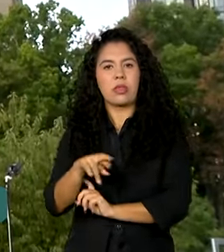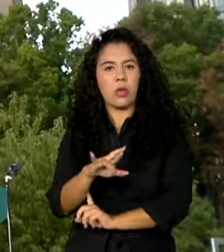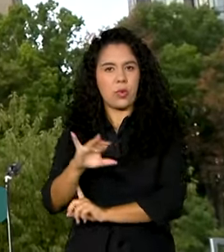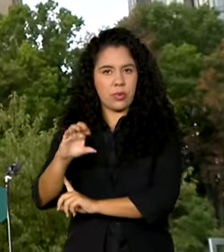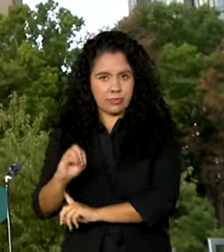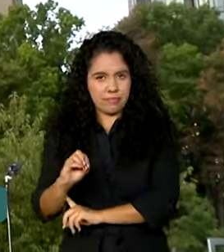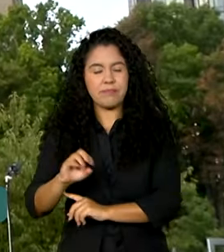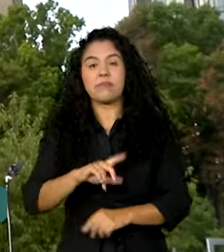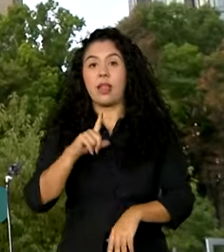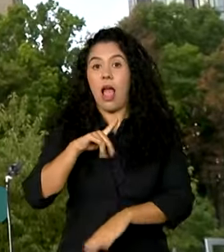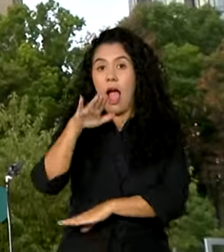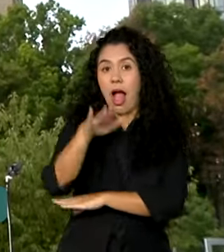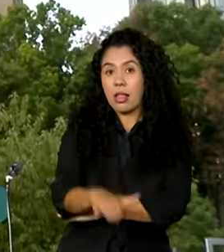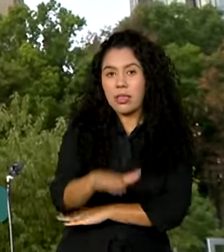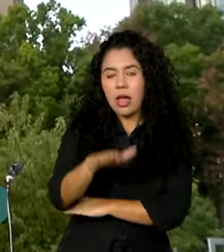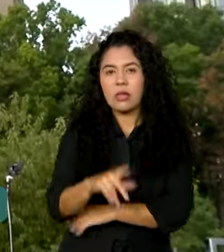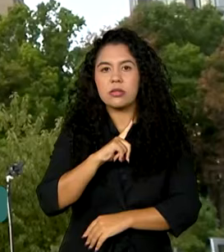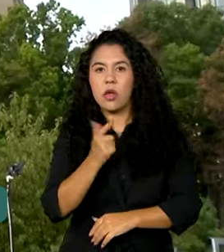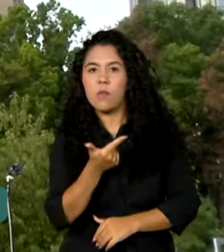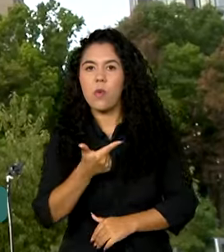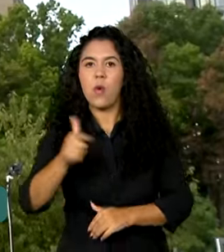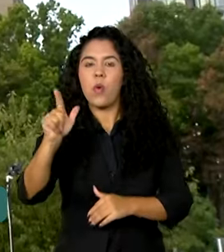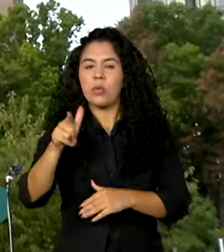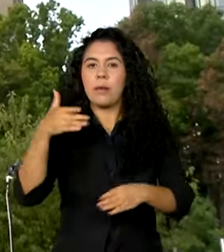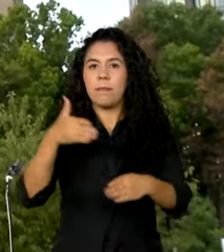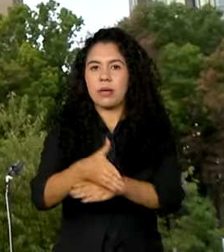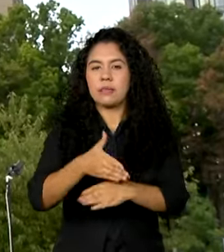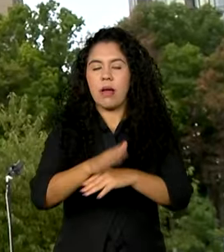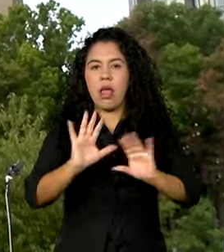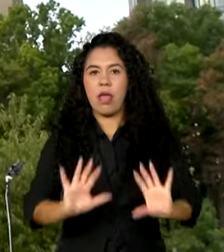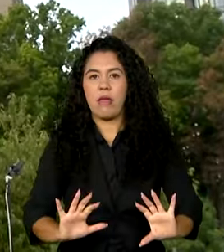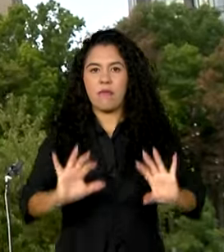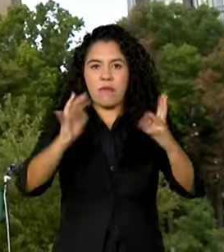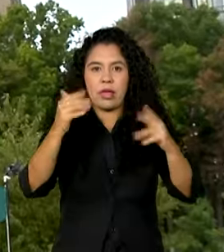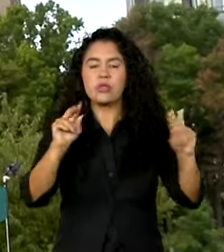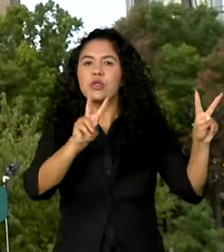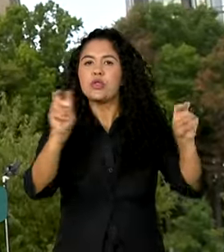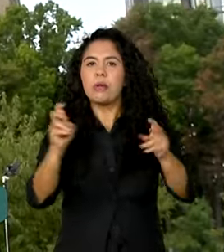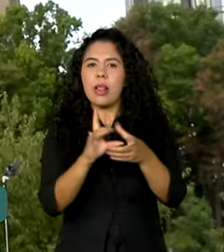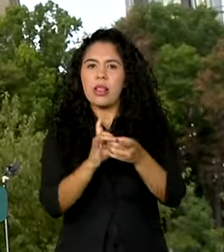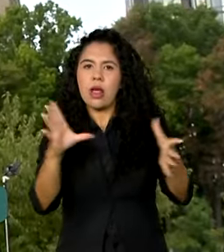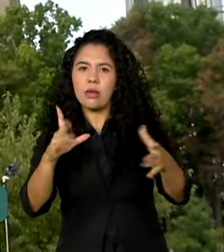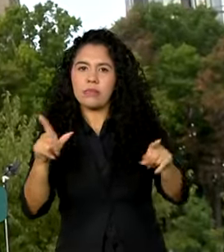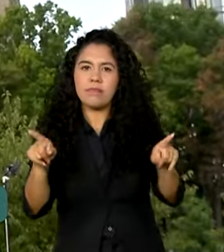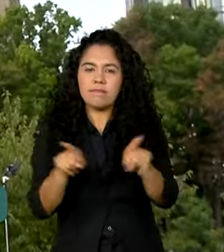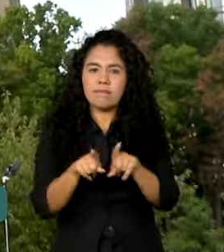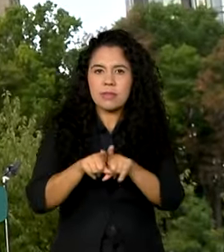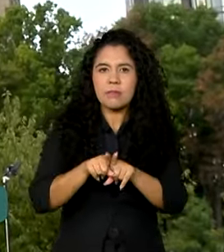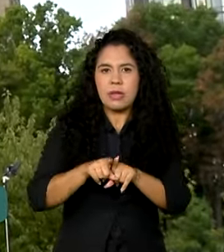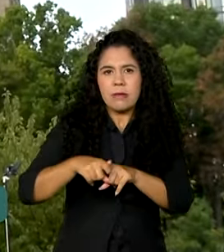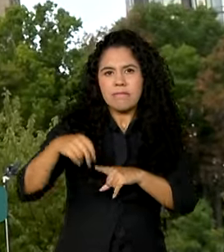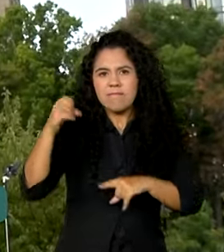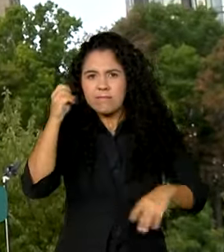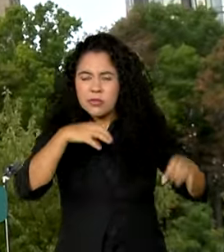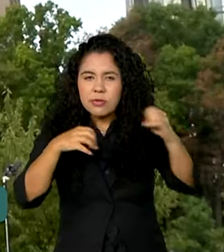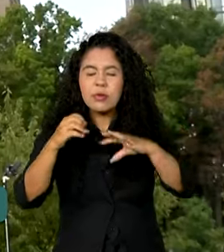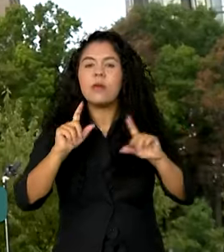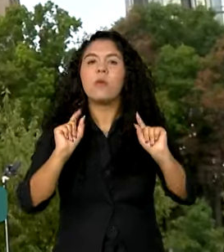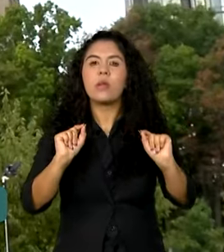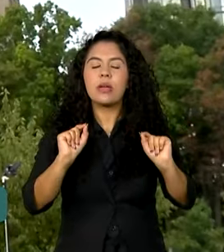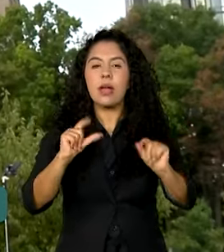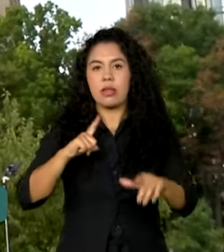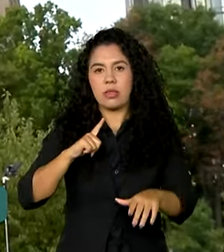Lula participa de um evento sobre democracia e extremismos. E ao longo do dia, ele se reúne com o rei da